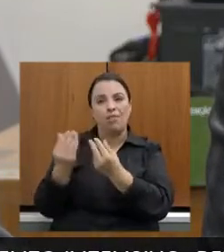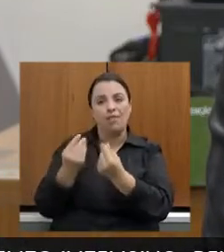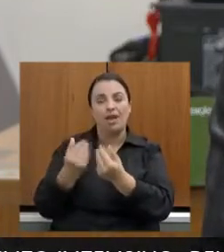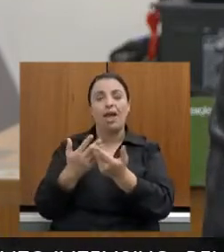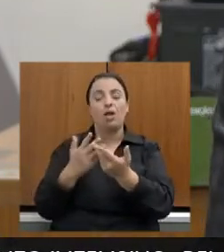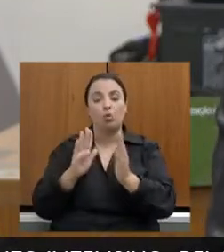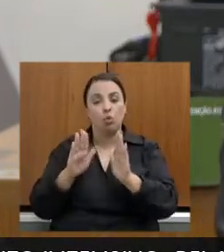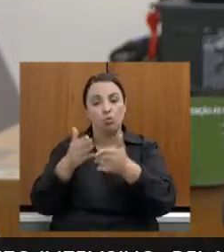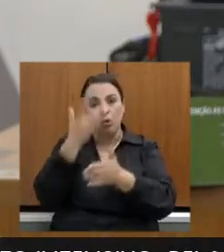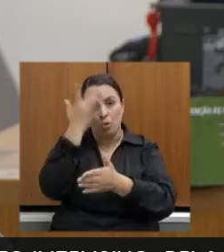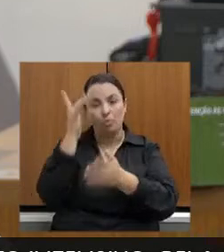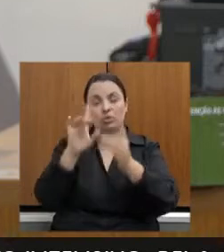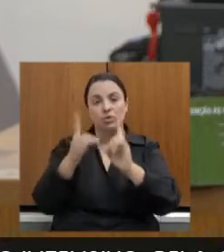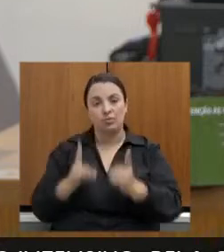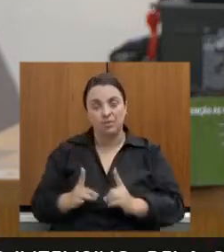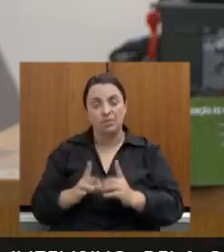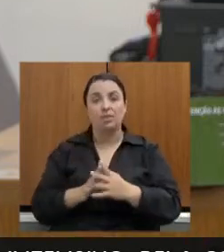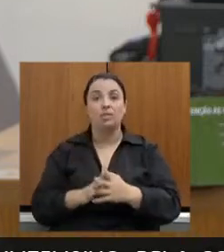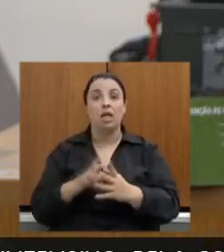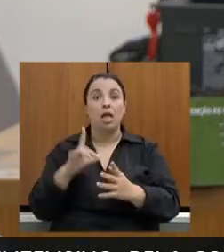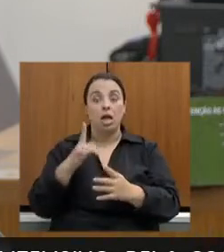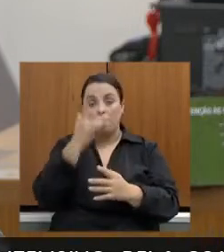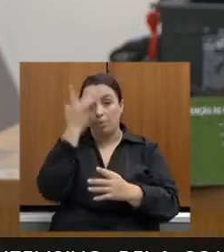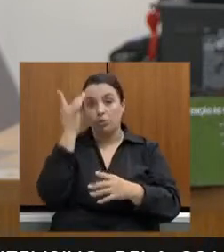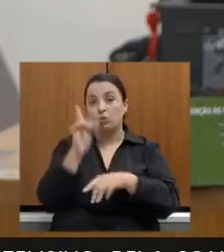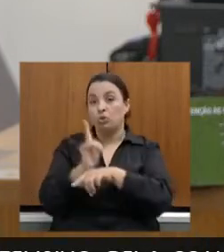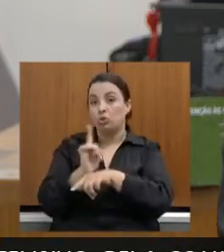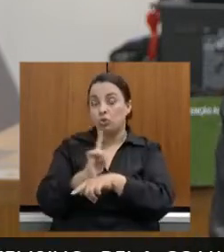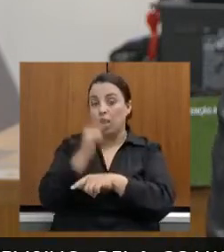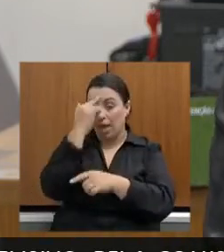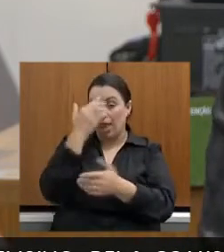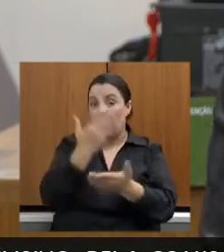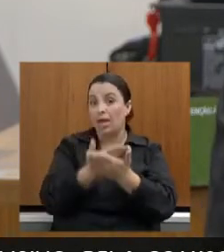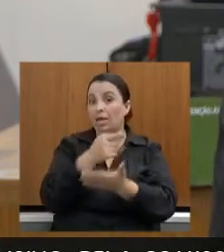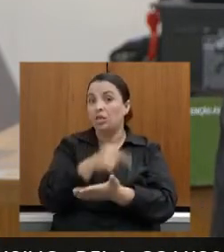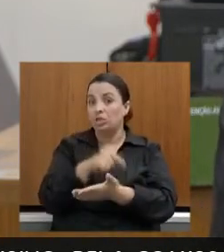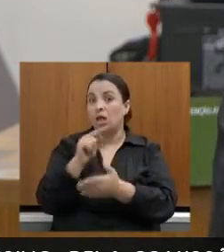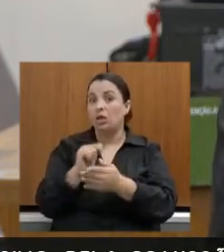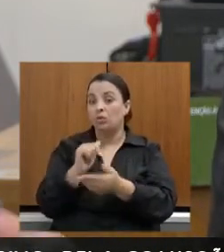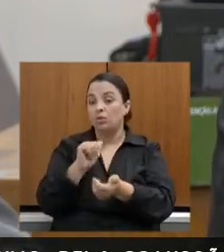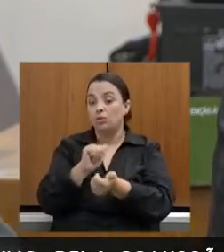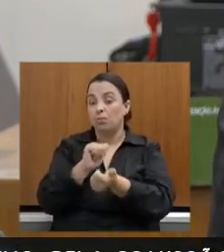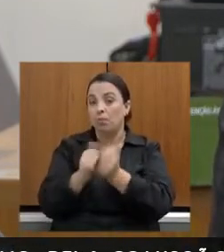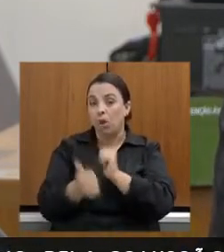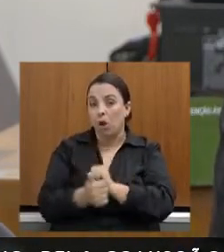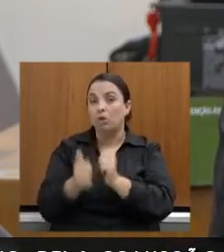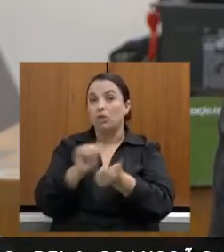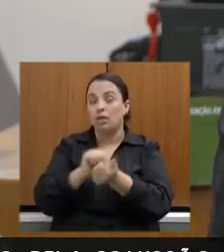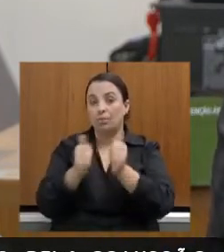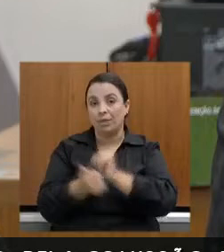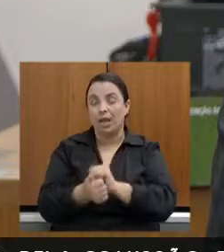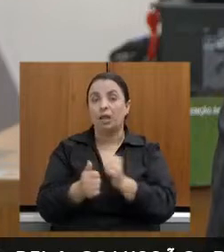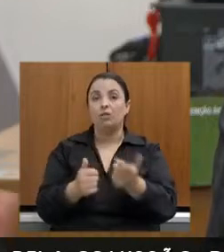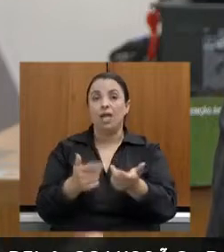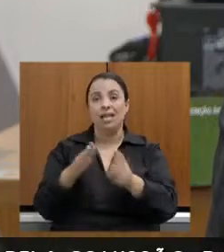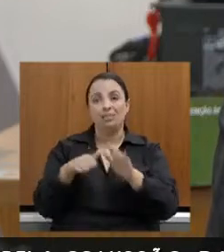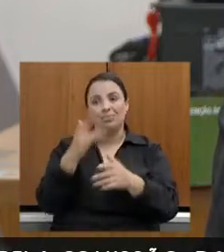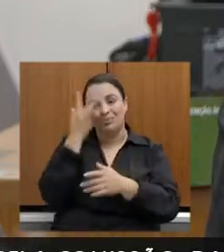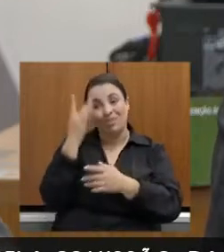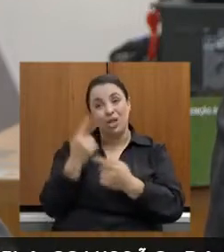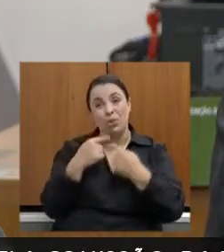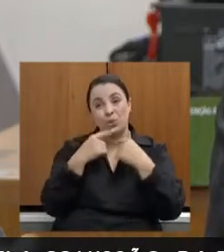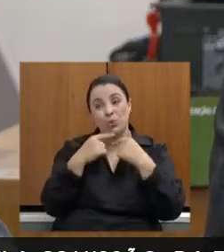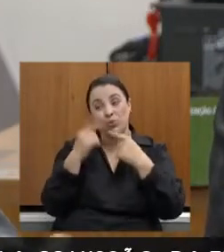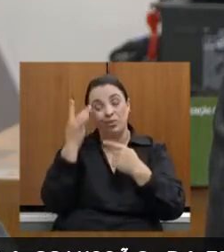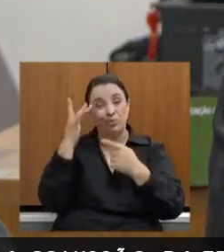motivar os gestores esportivos a acreditar no Esporte Adaptado, que muitas das vezes há um receio de investir no Esporte Adaptado por